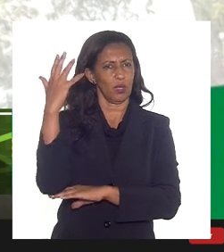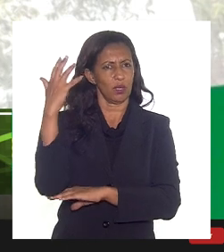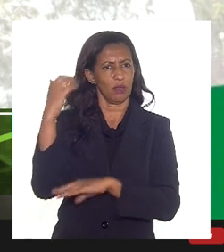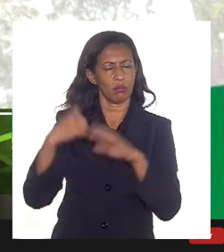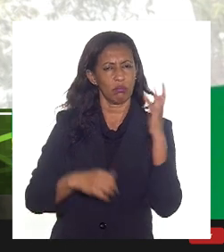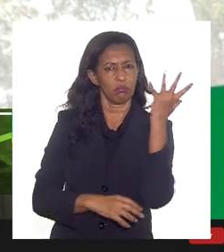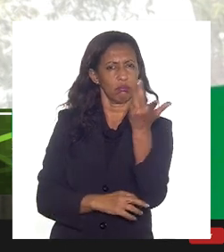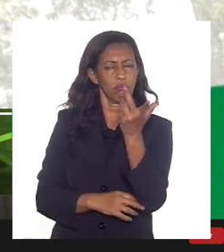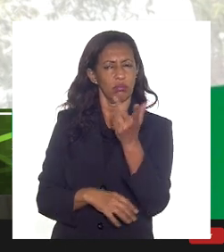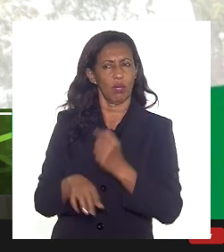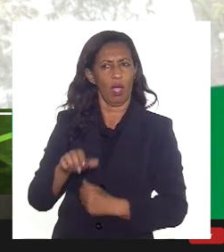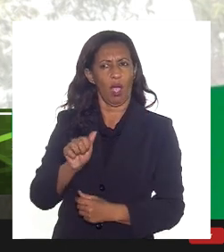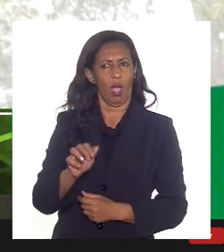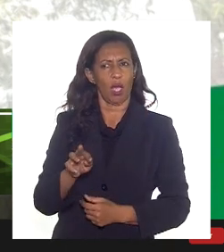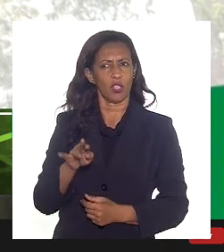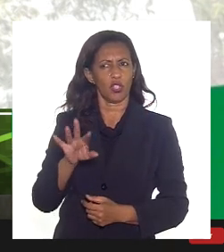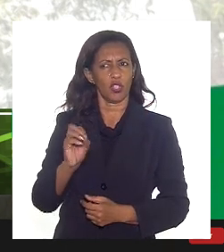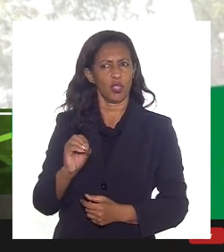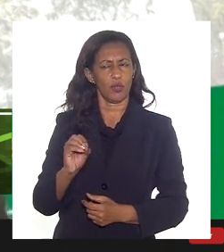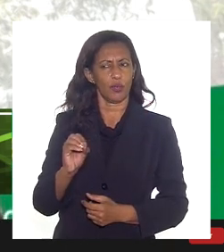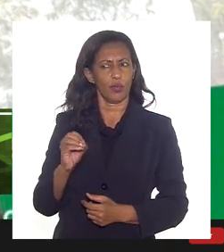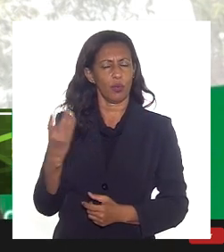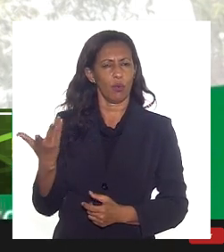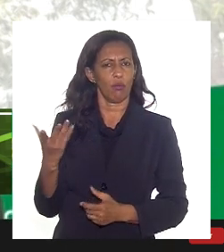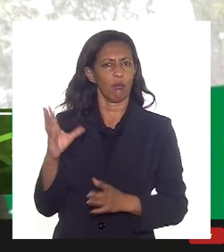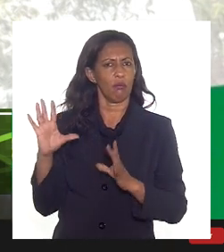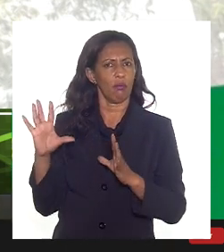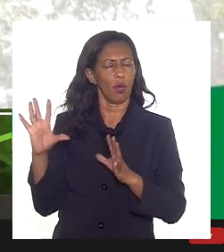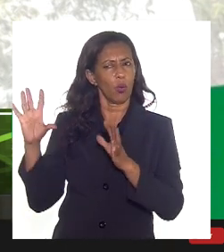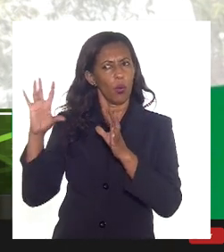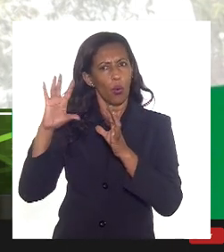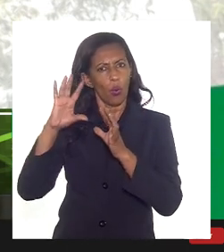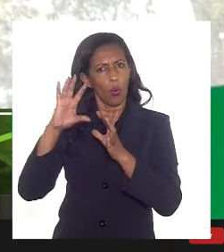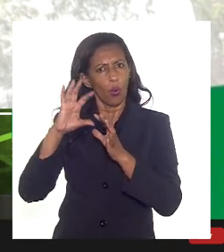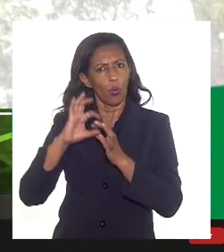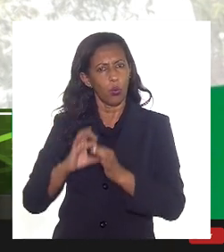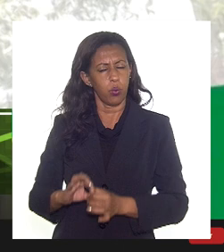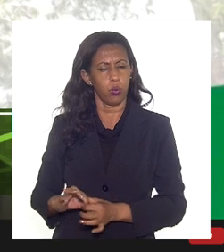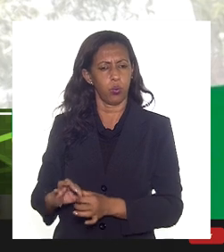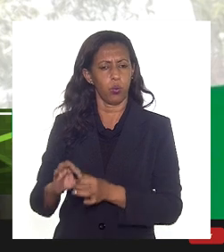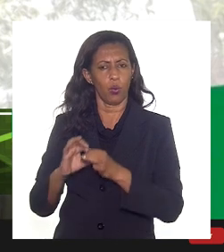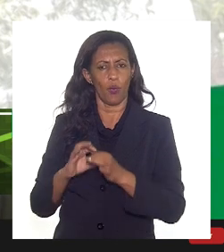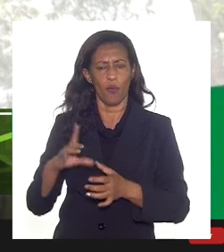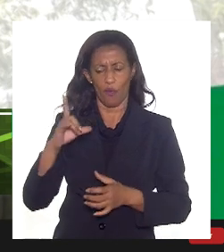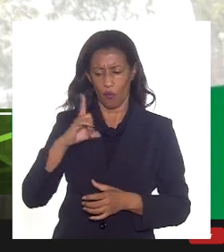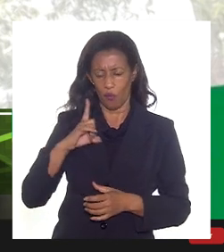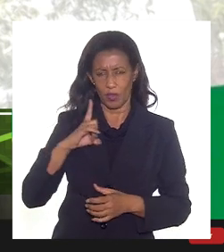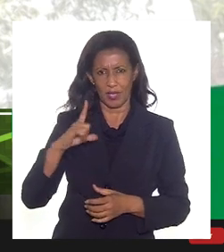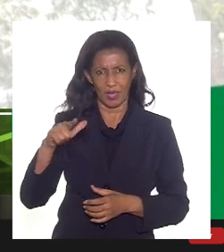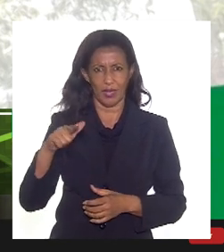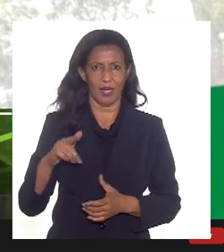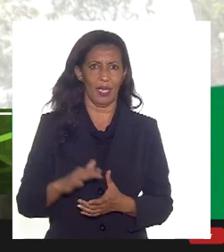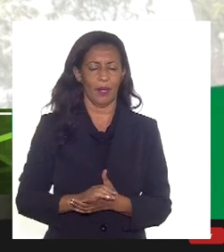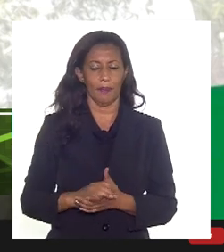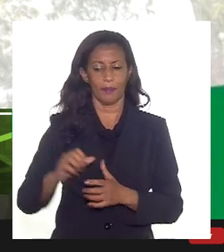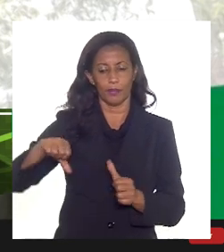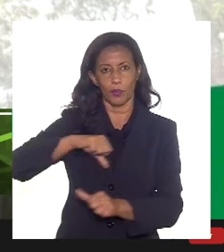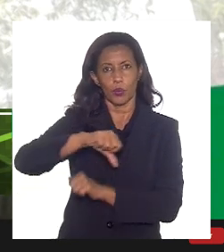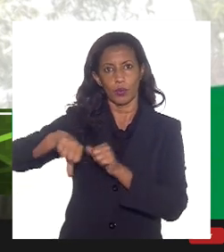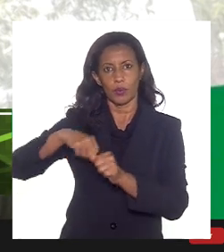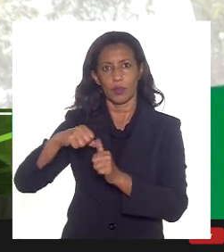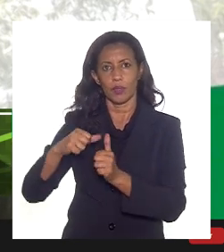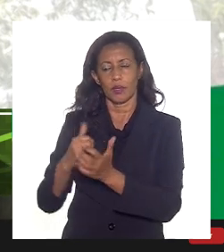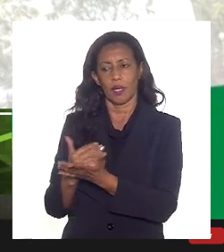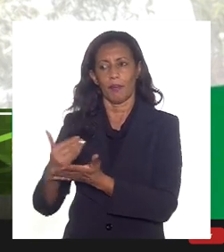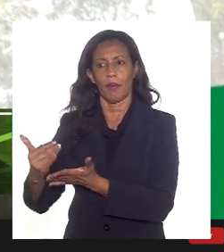então o a gente falou é conceitualmente você tem depreciações quantificadas a partir de